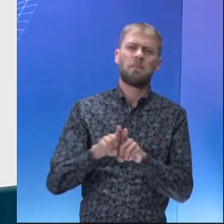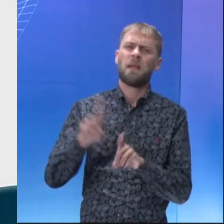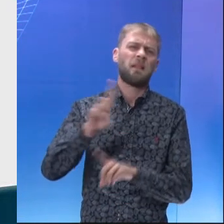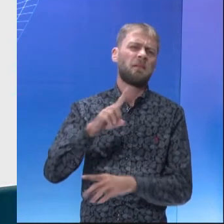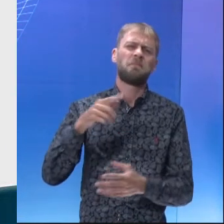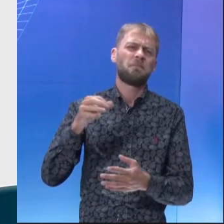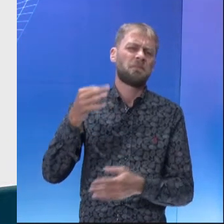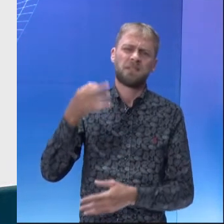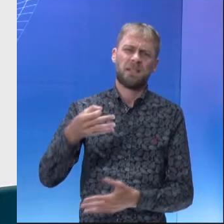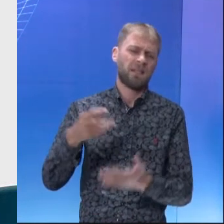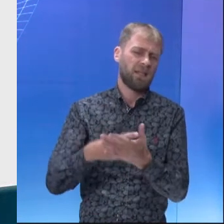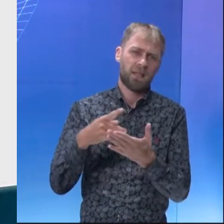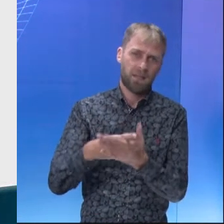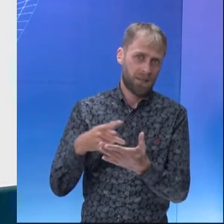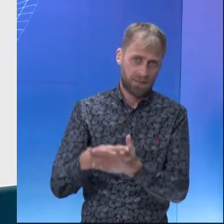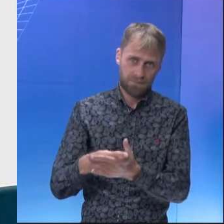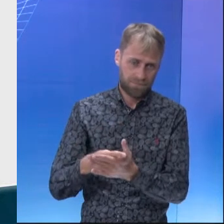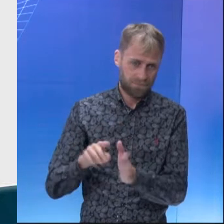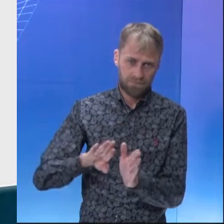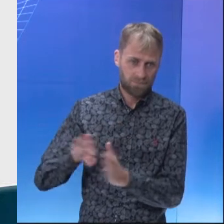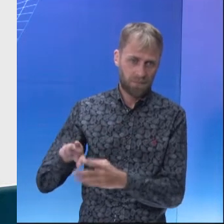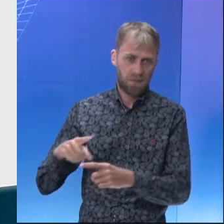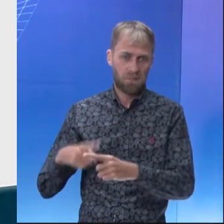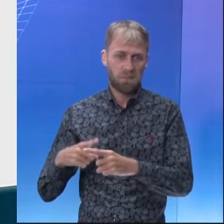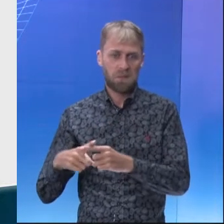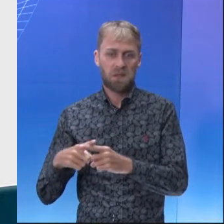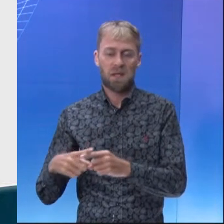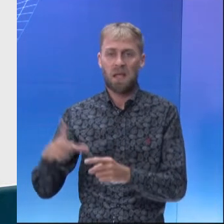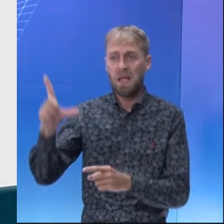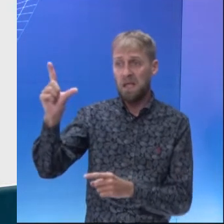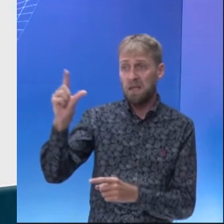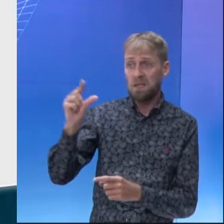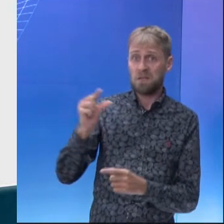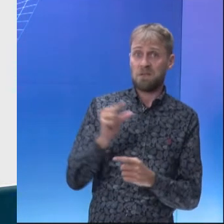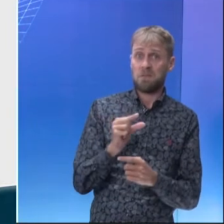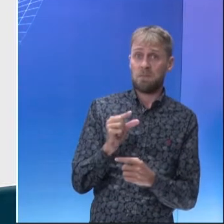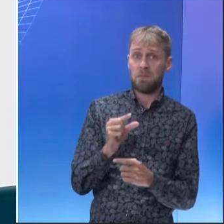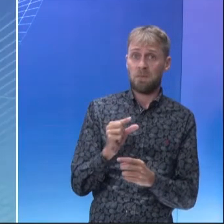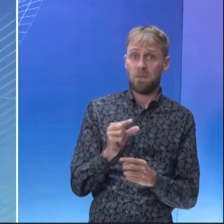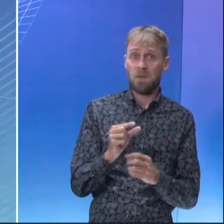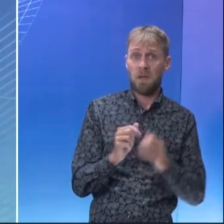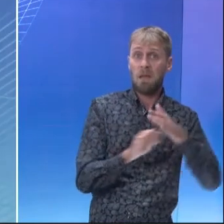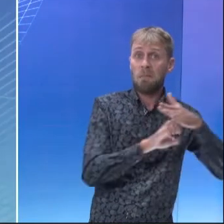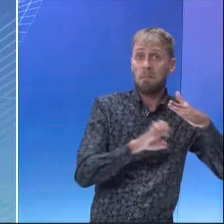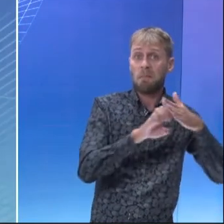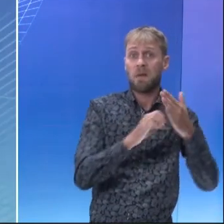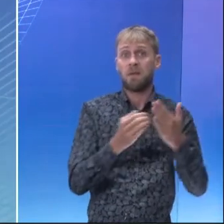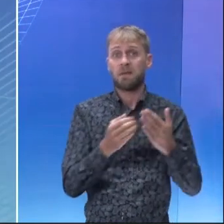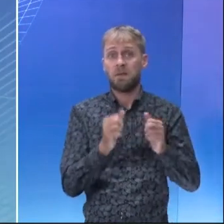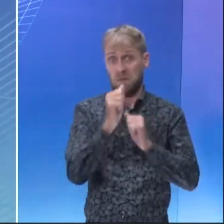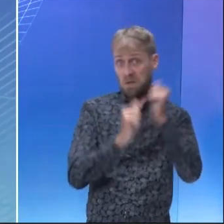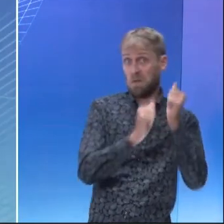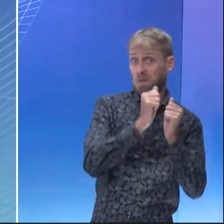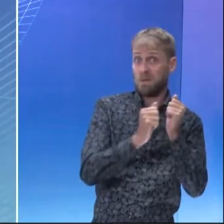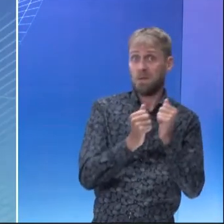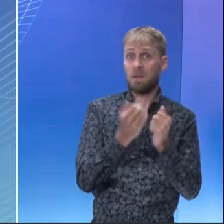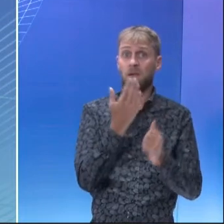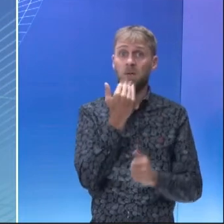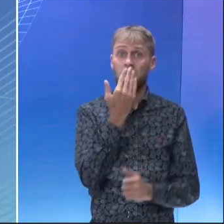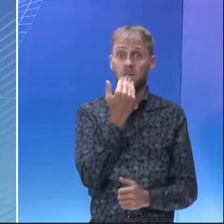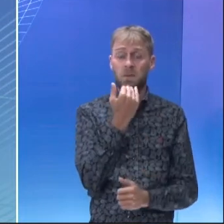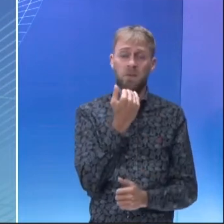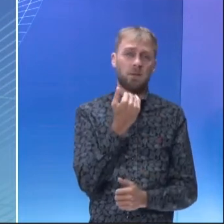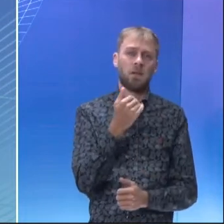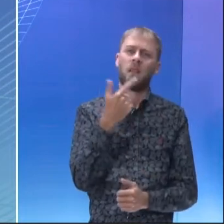não está correta, porque ela fala da retração da indústria alimentícia. Em nenhum momento do enunciado e nem do